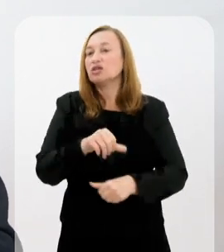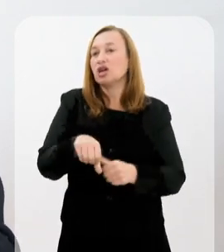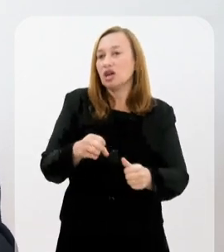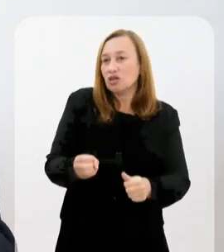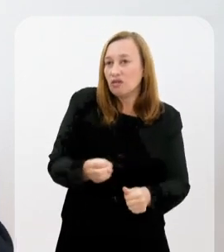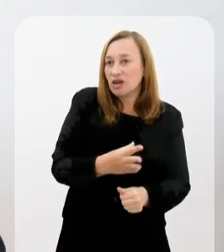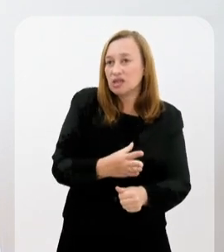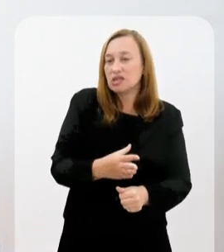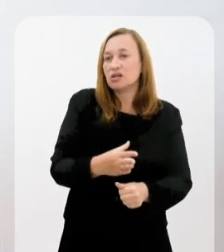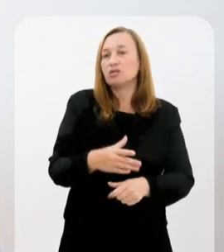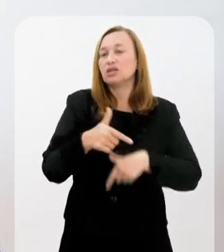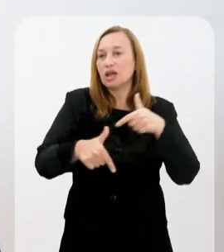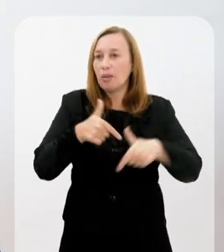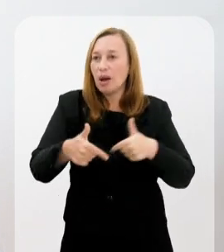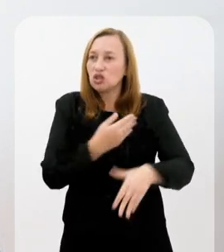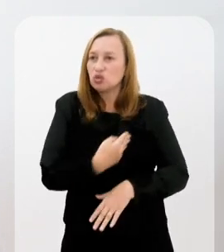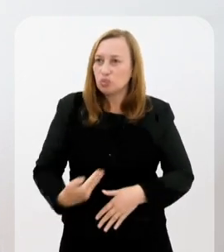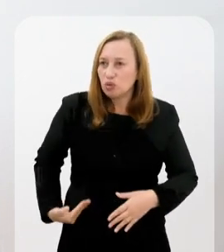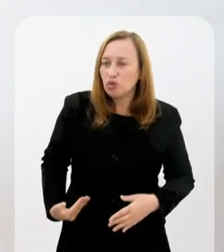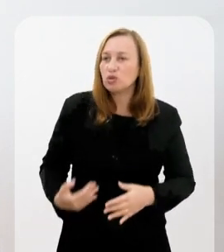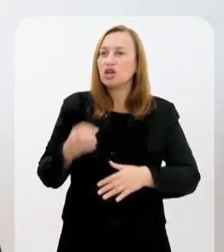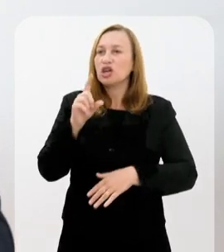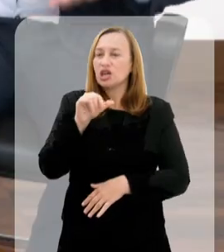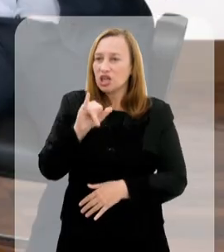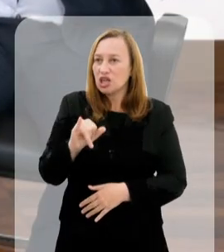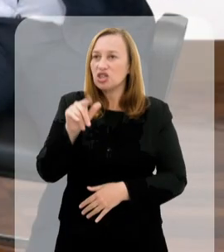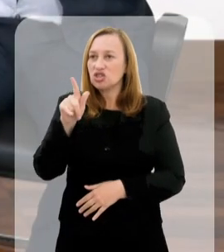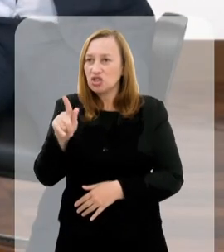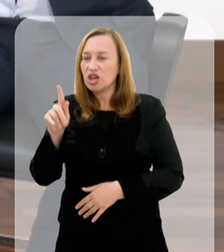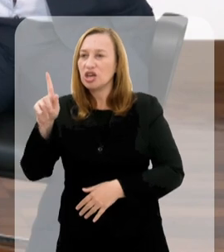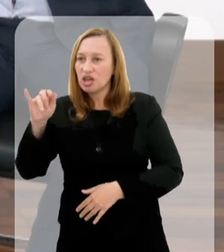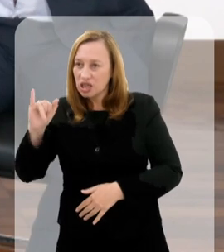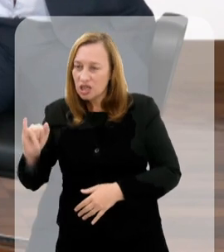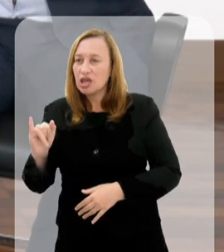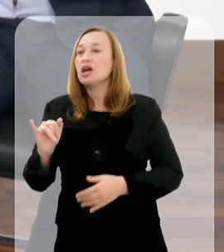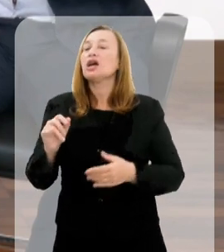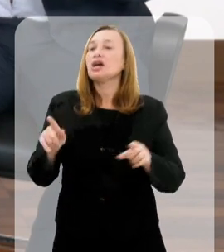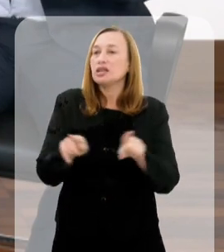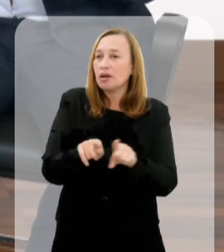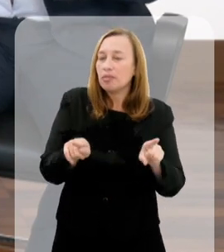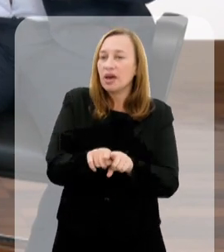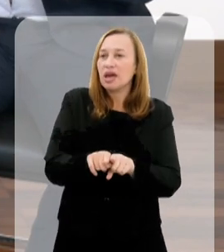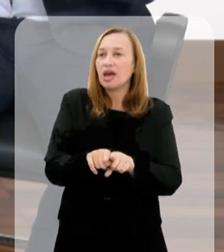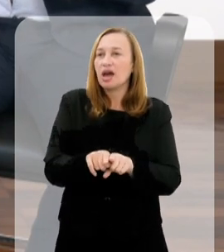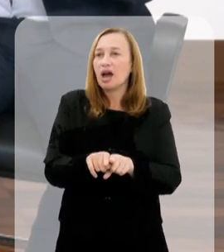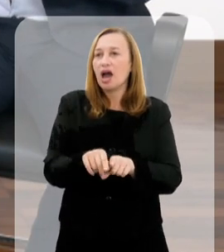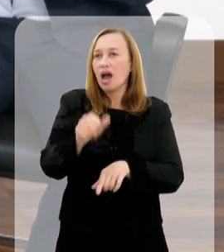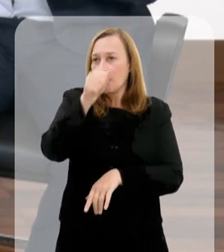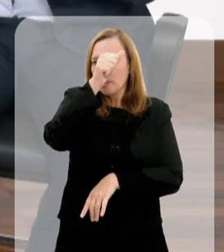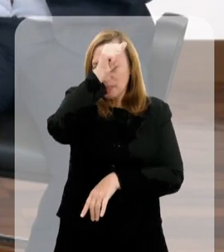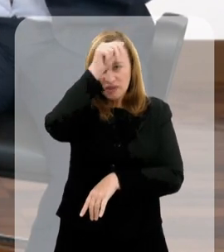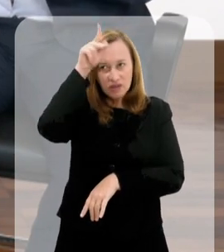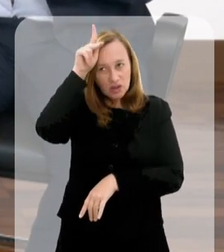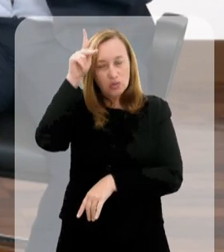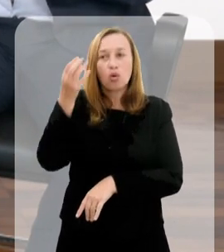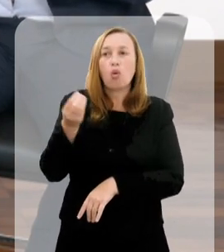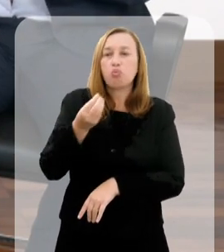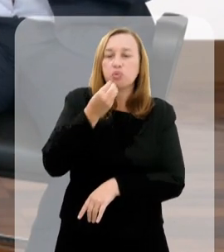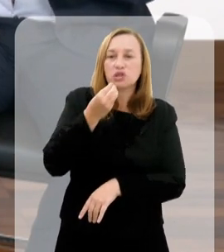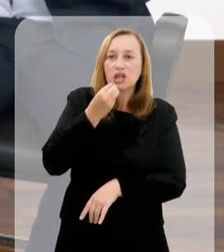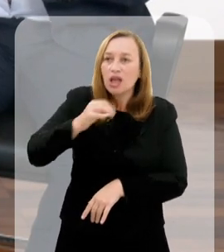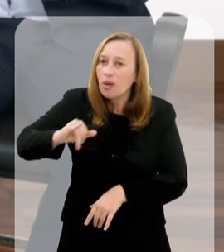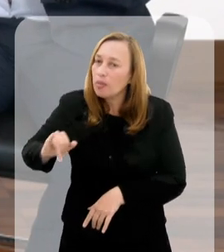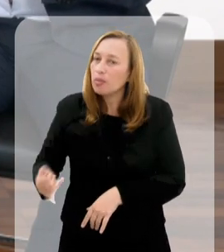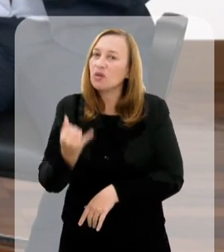Inovação em Serviços Públicos, o MGI, e nesse momento surge a prefeitura também, né? Com